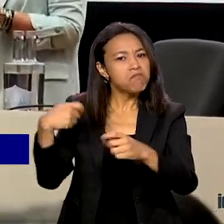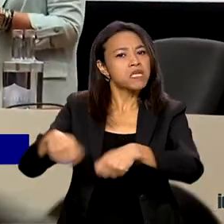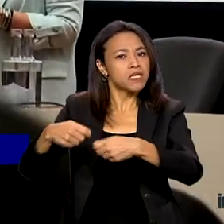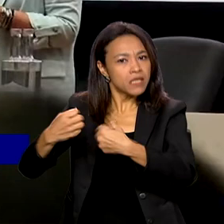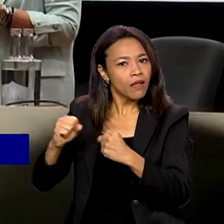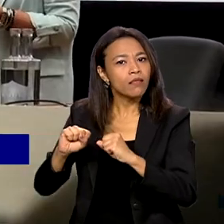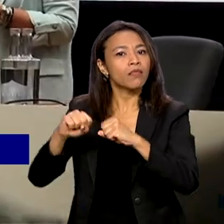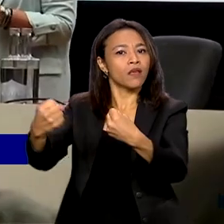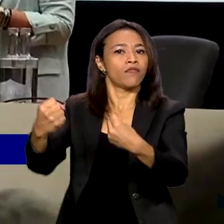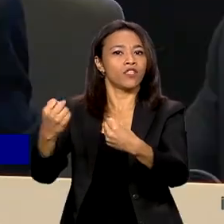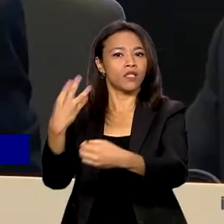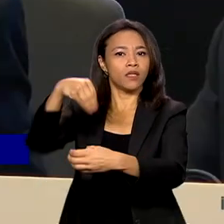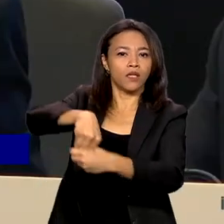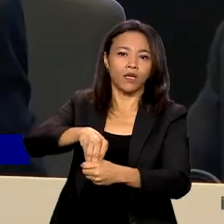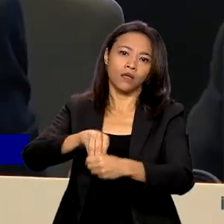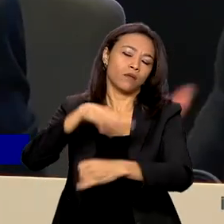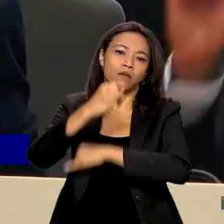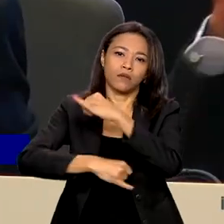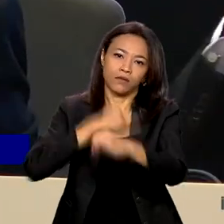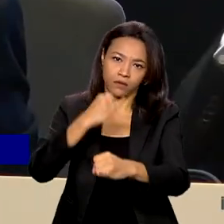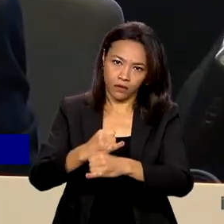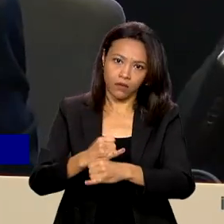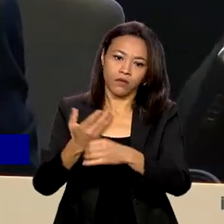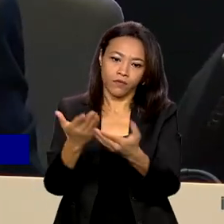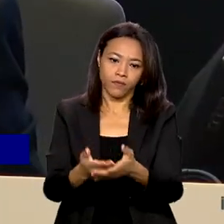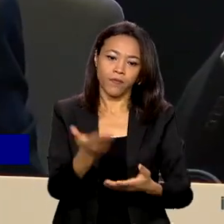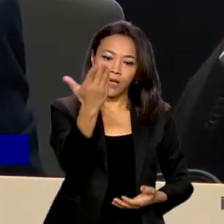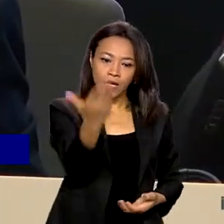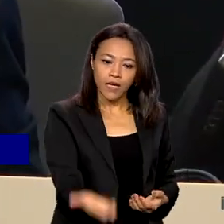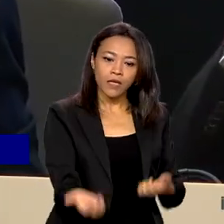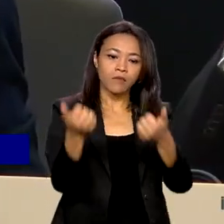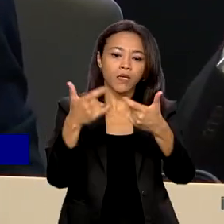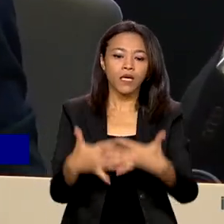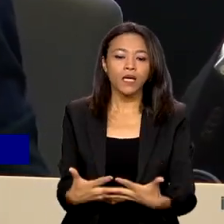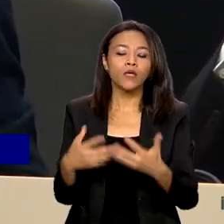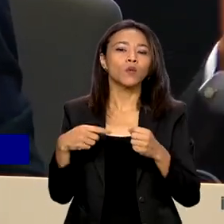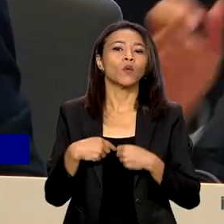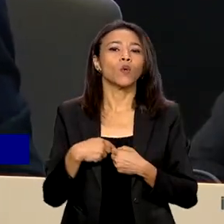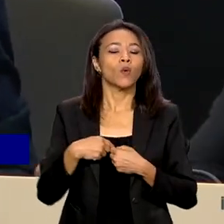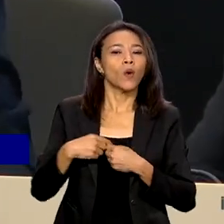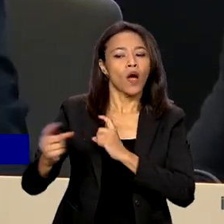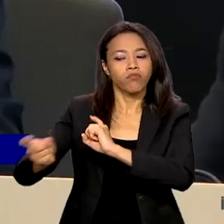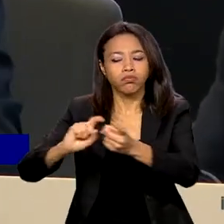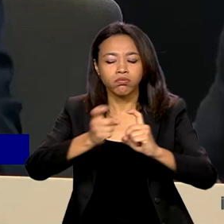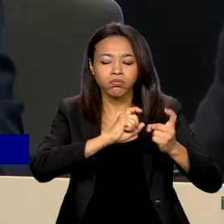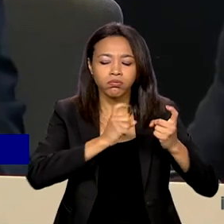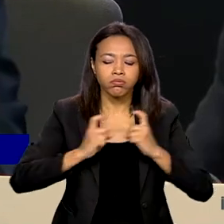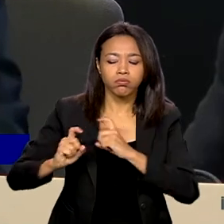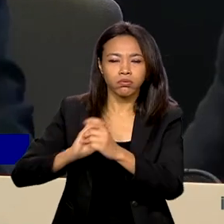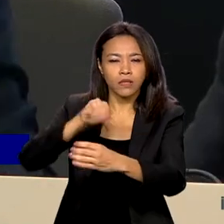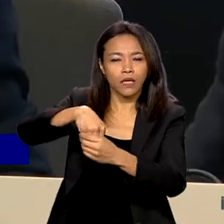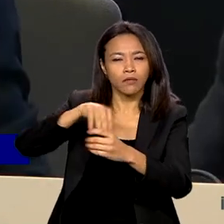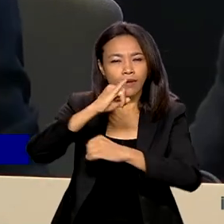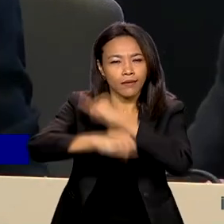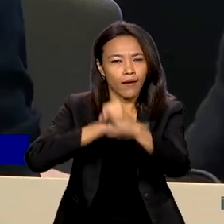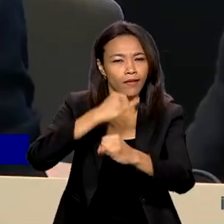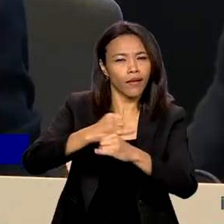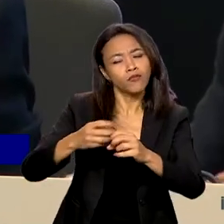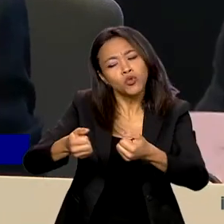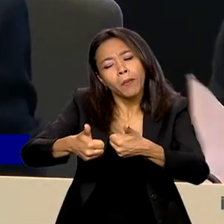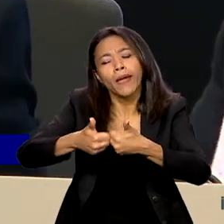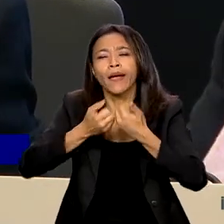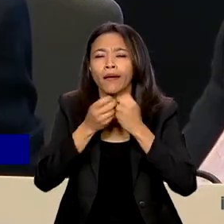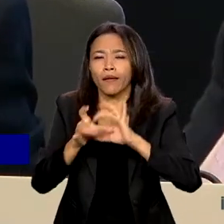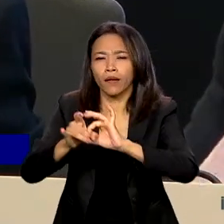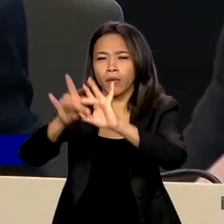no mundo digital. A governança digital, ela pode e deve permitir a liberdade de imprensa,